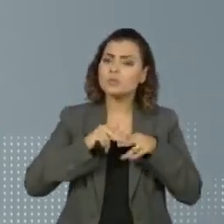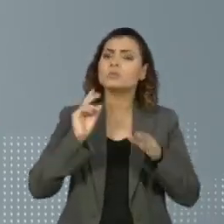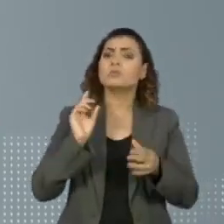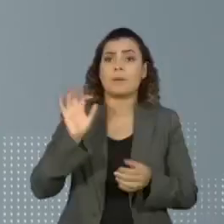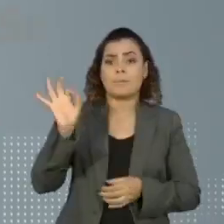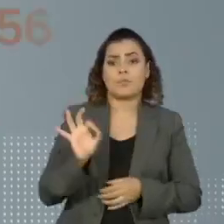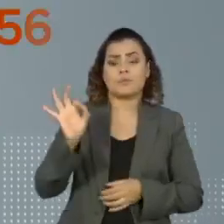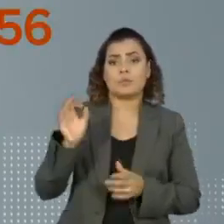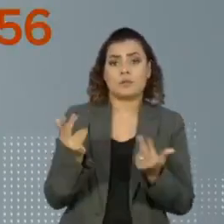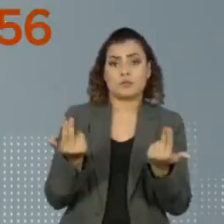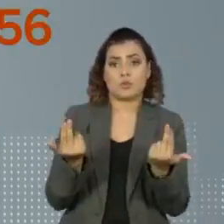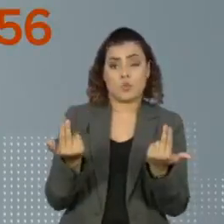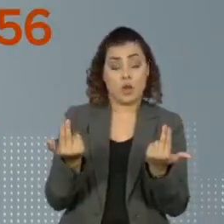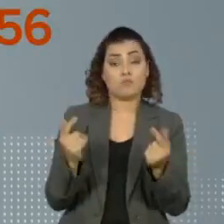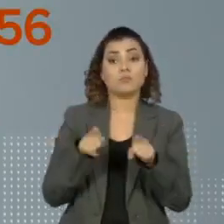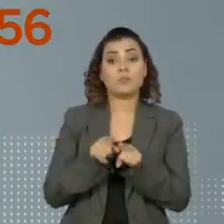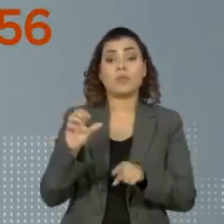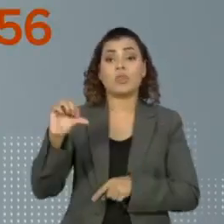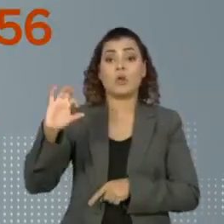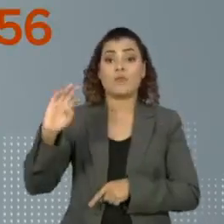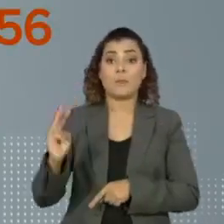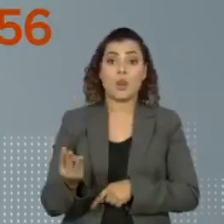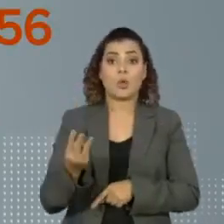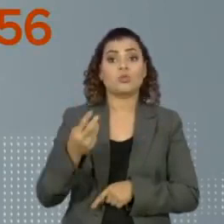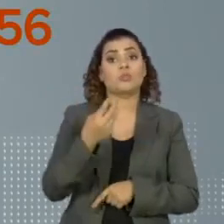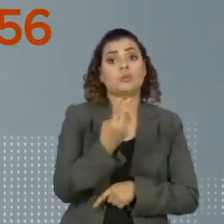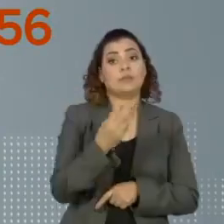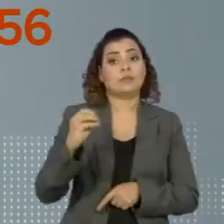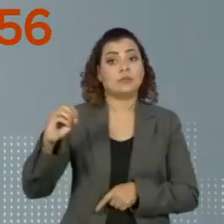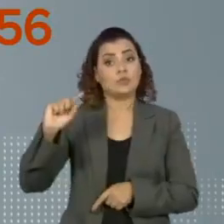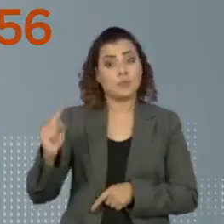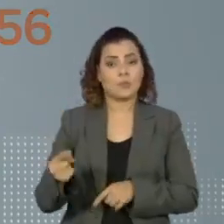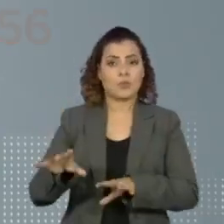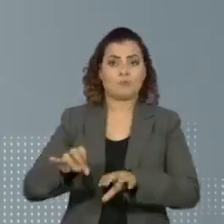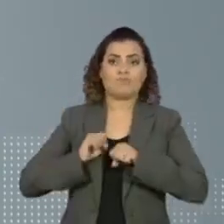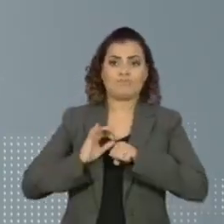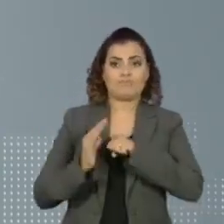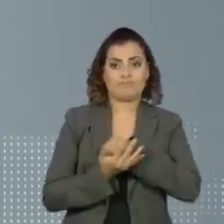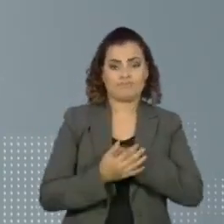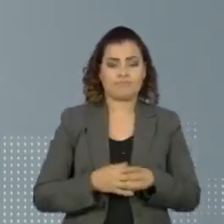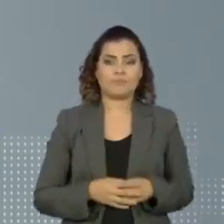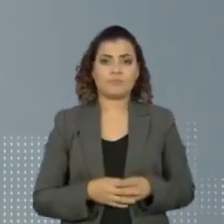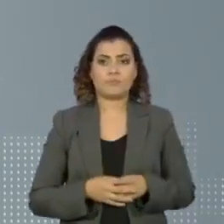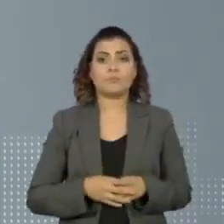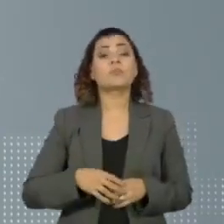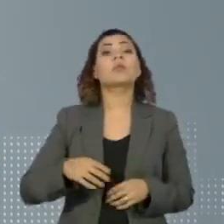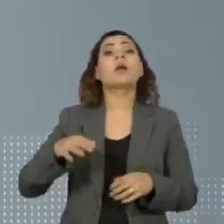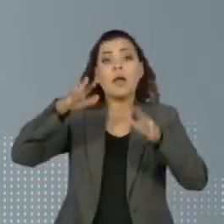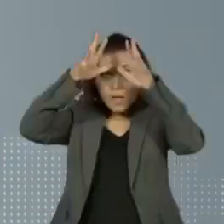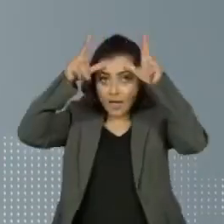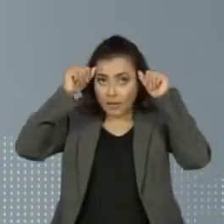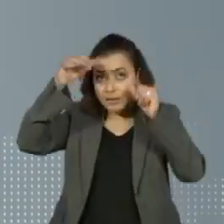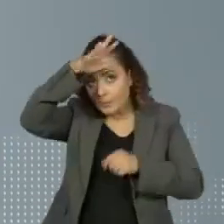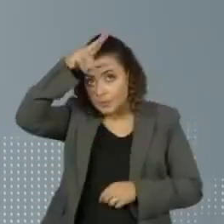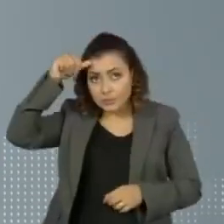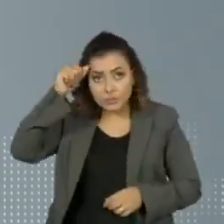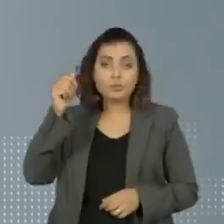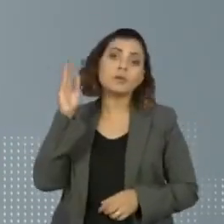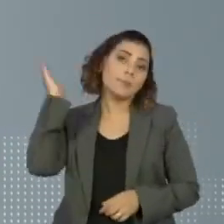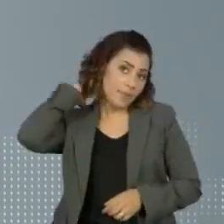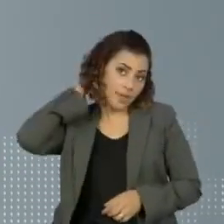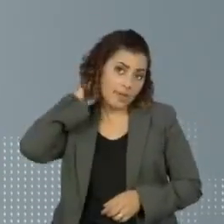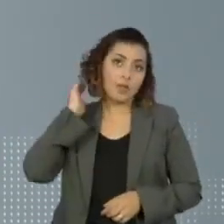proporção. São quase 9 milhões e 300 mil infectados. Acre, Amazonas, Pará,